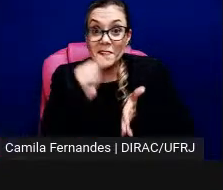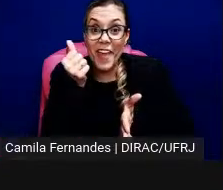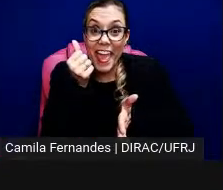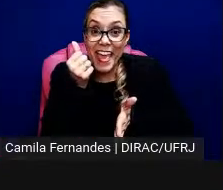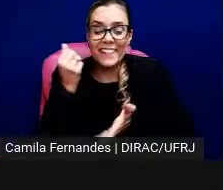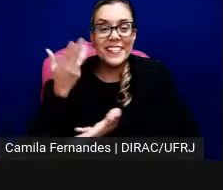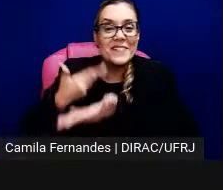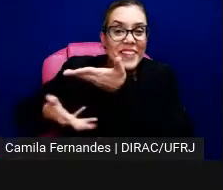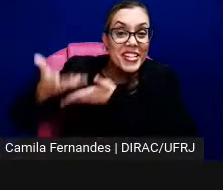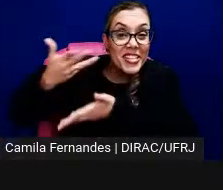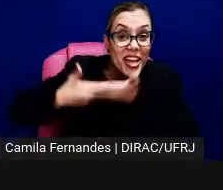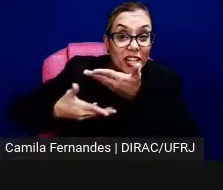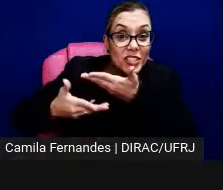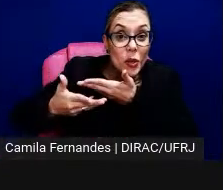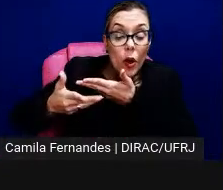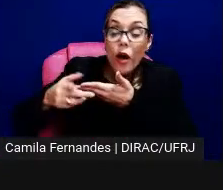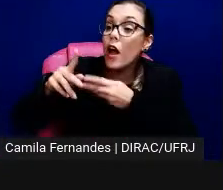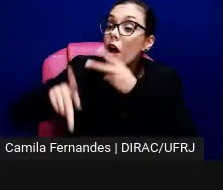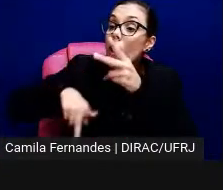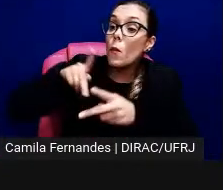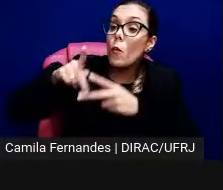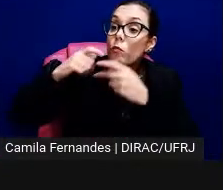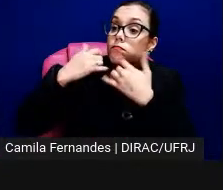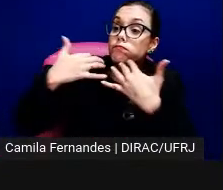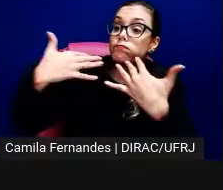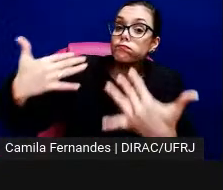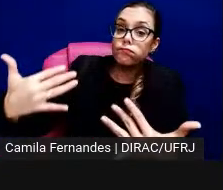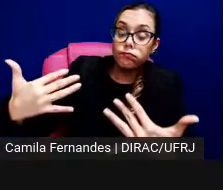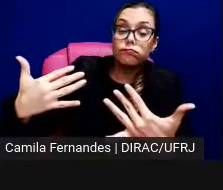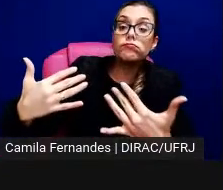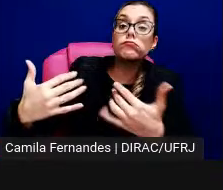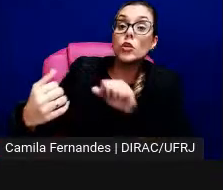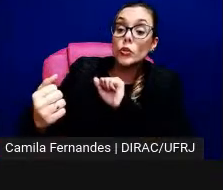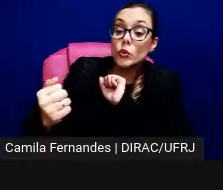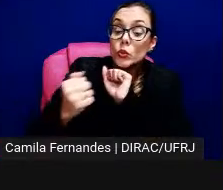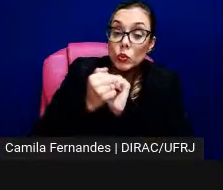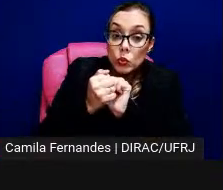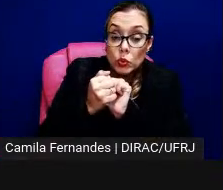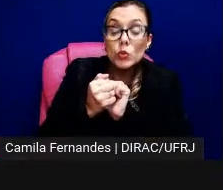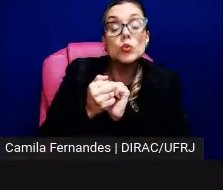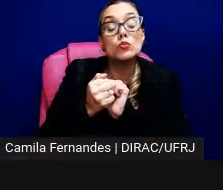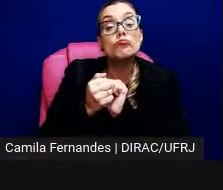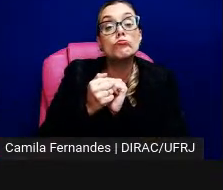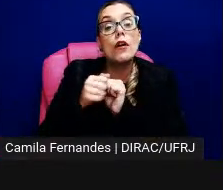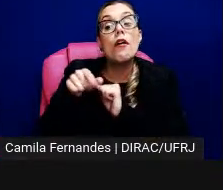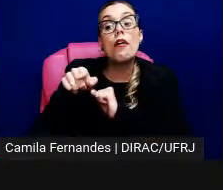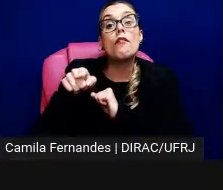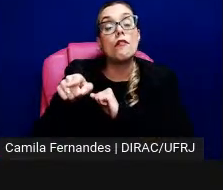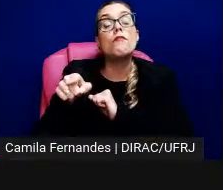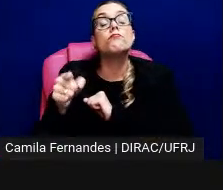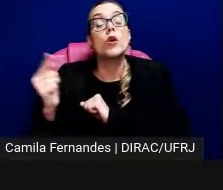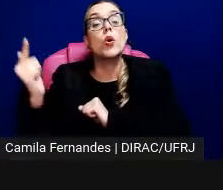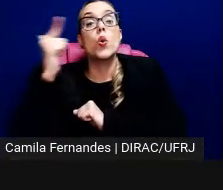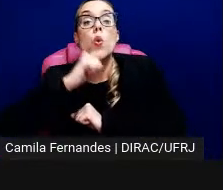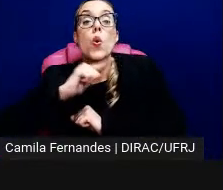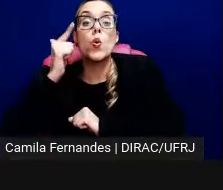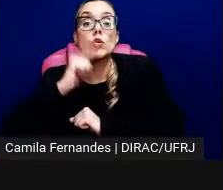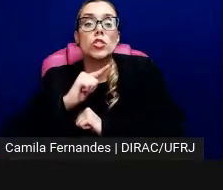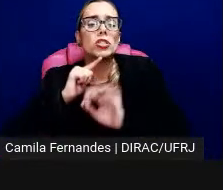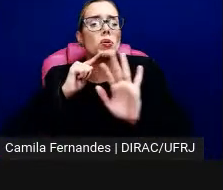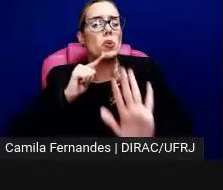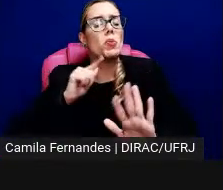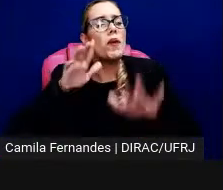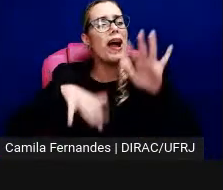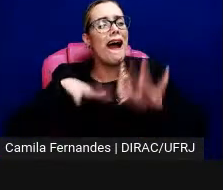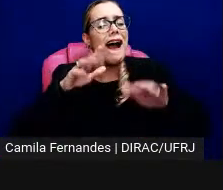recebeu o público e com ele desenvolveu as maneiras de perceber as obras e a função foi dada a ela mesmo ela não tendo um background em artes.